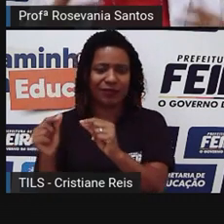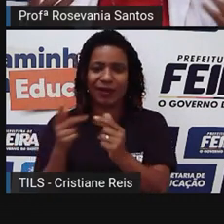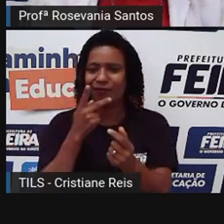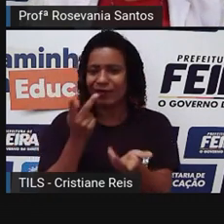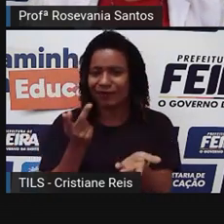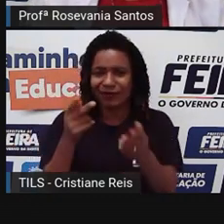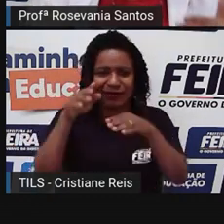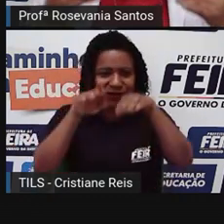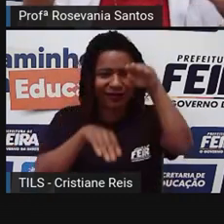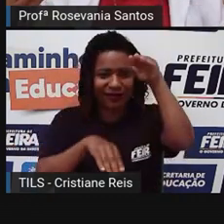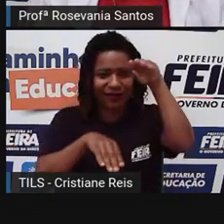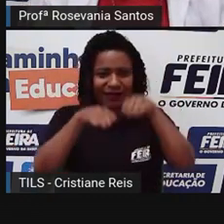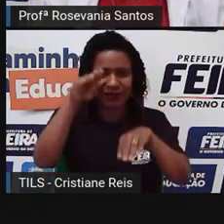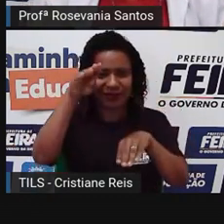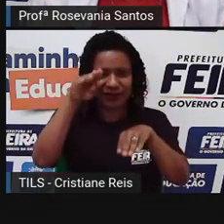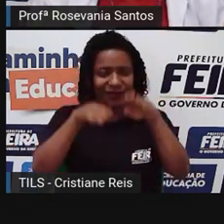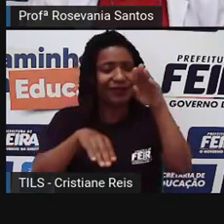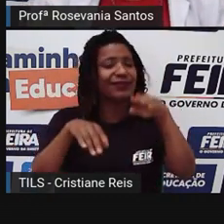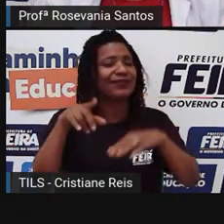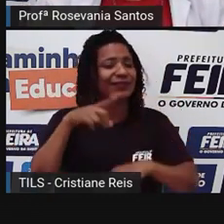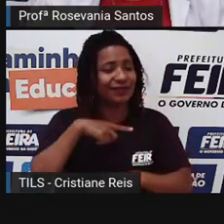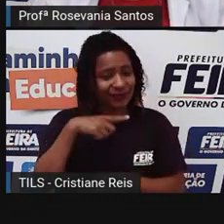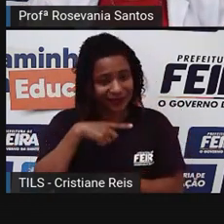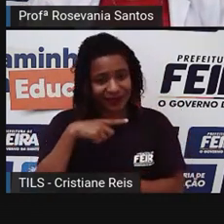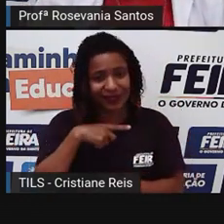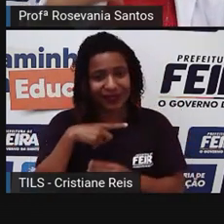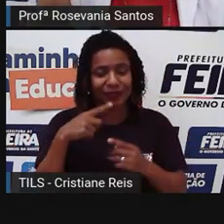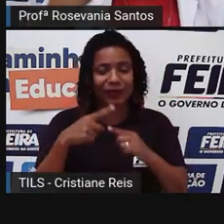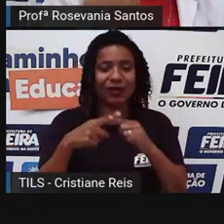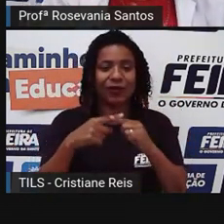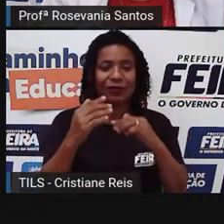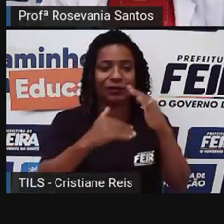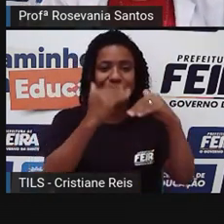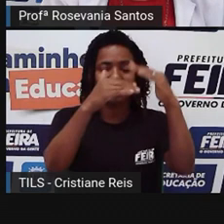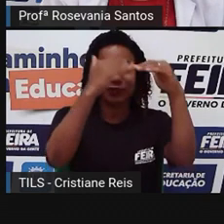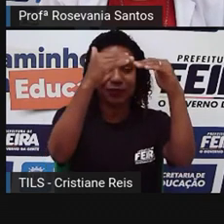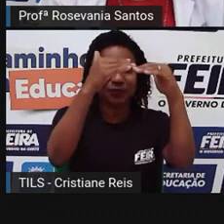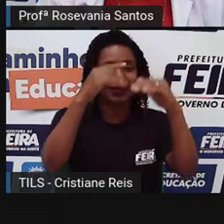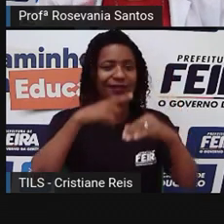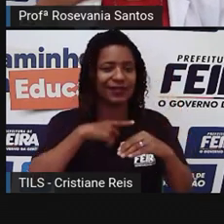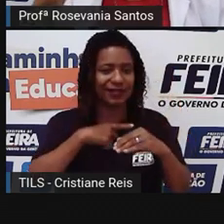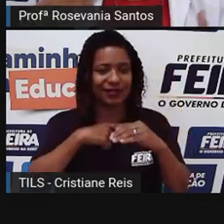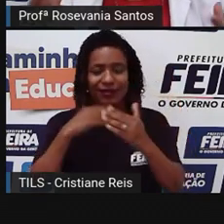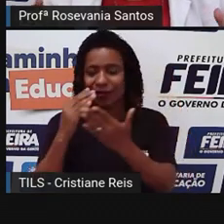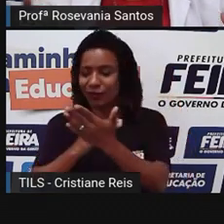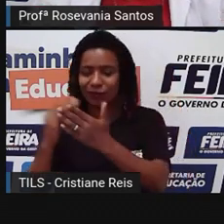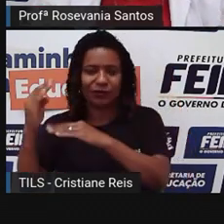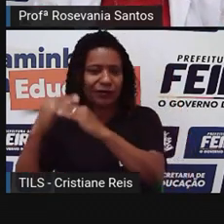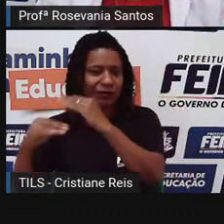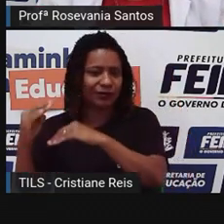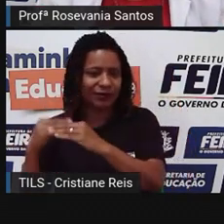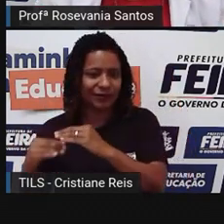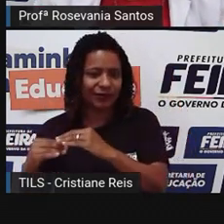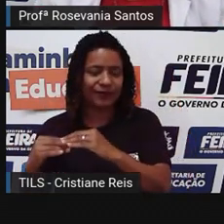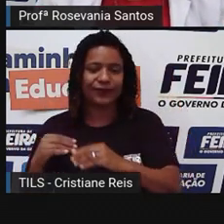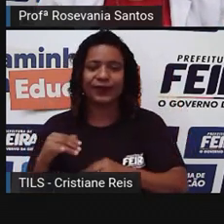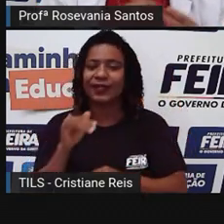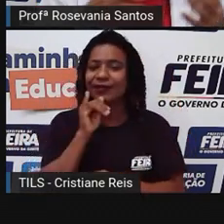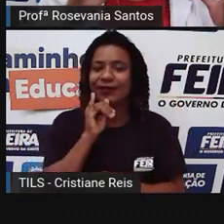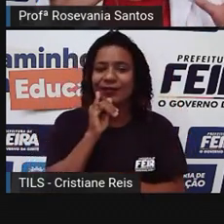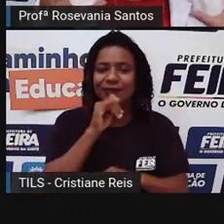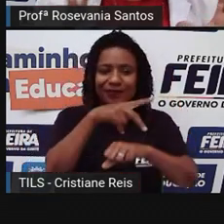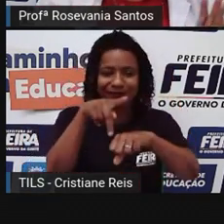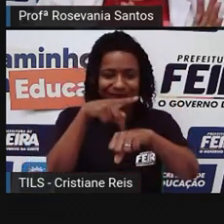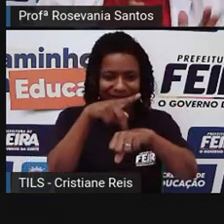vai perceber que um setor, ele se desenvolve mais do que o outro. No caso da China, que a gente ainda bota, né, essa questão econômica